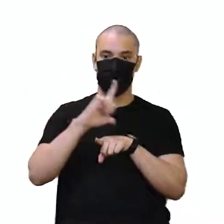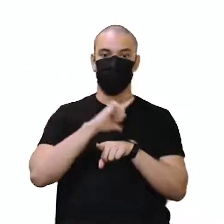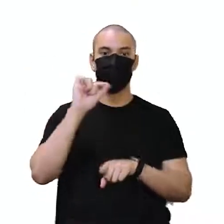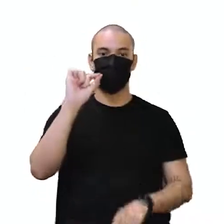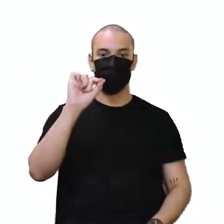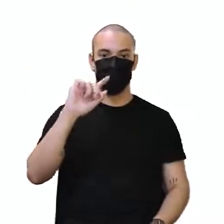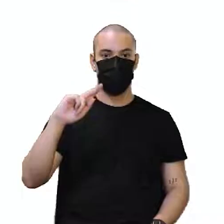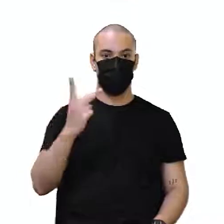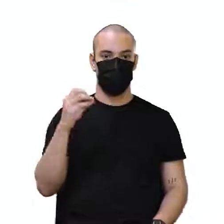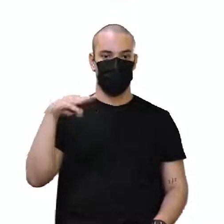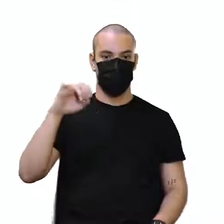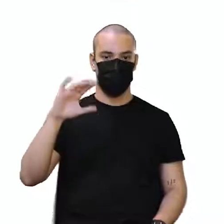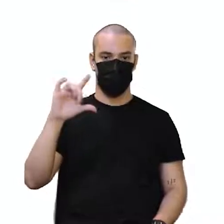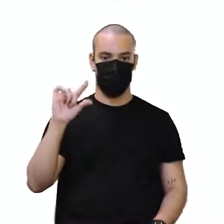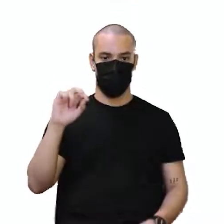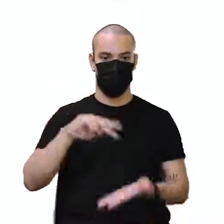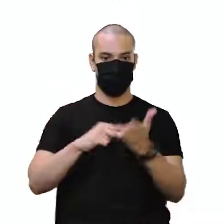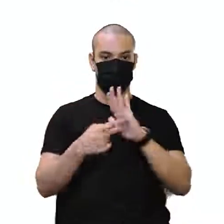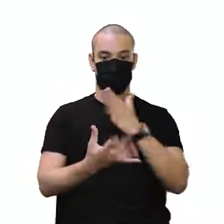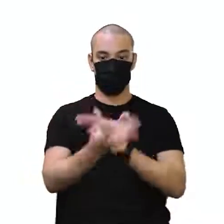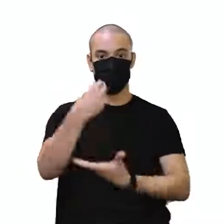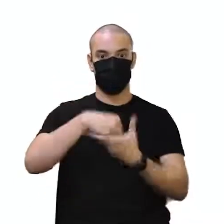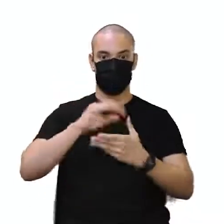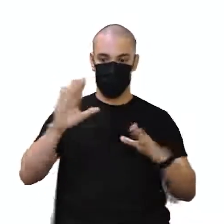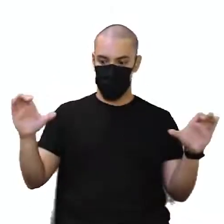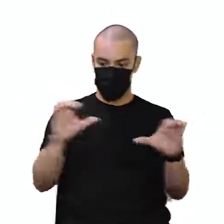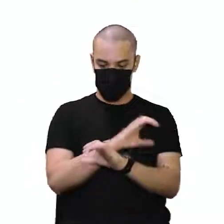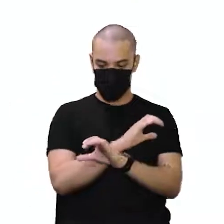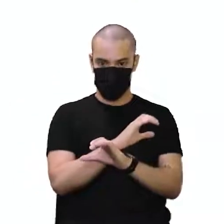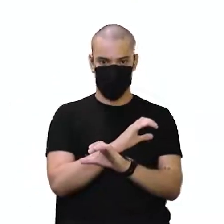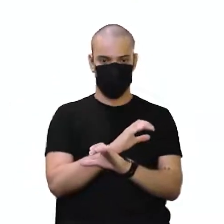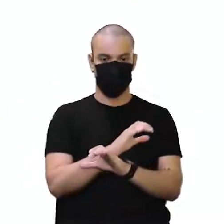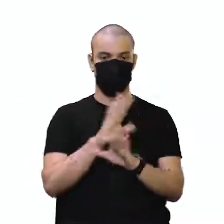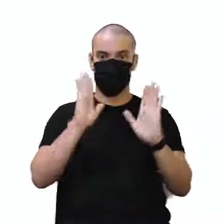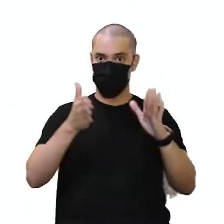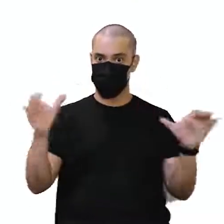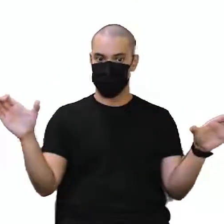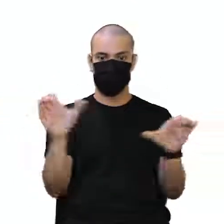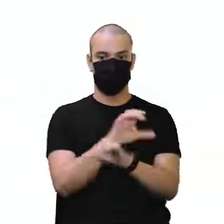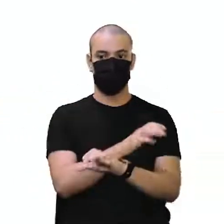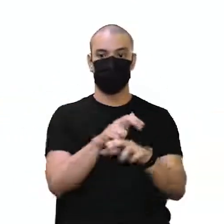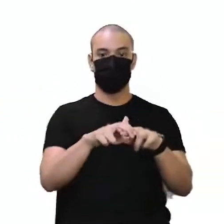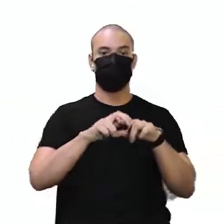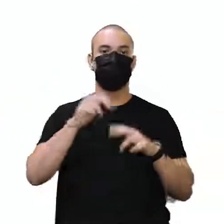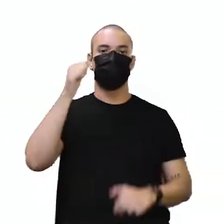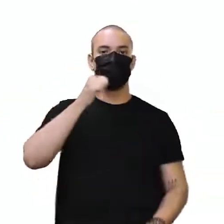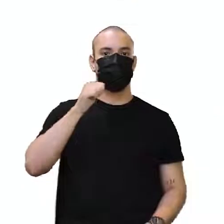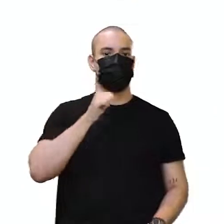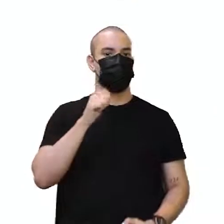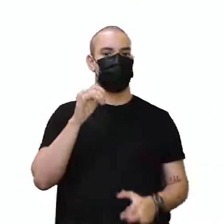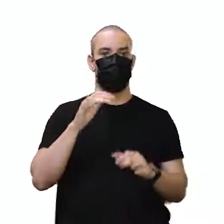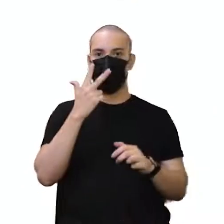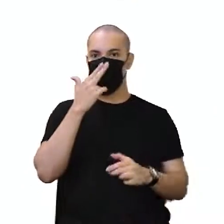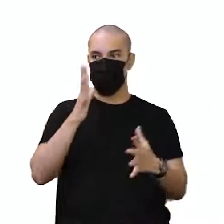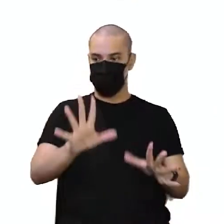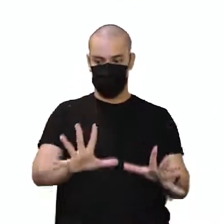homúnculo, que era o ser em formação, tinha um pré-formação. E aí, a mulher simplesmente recebia